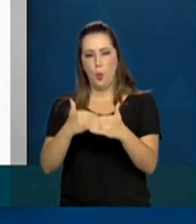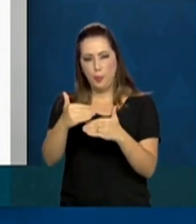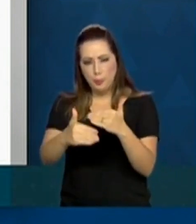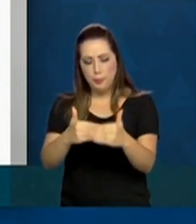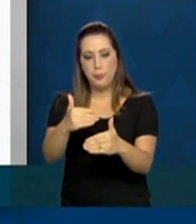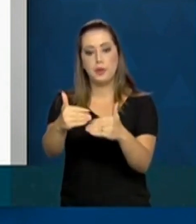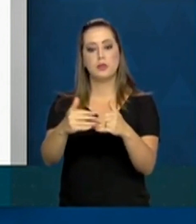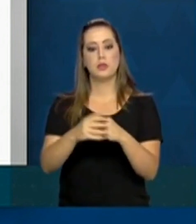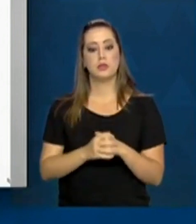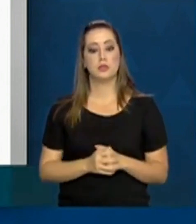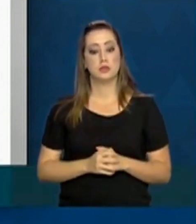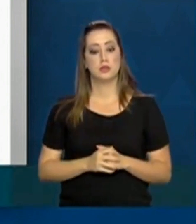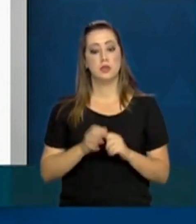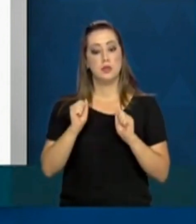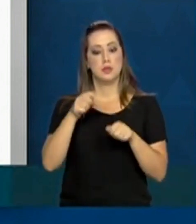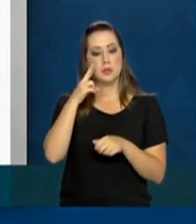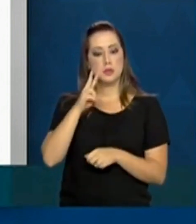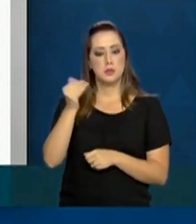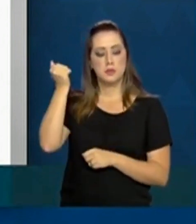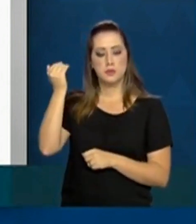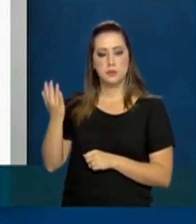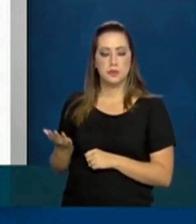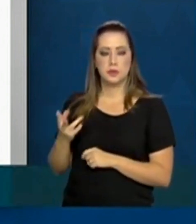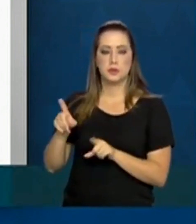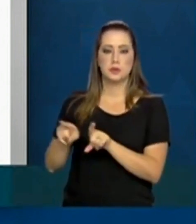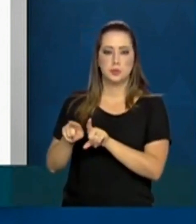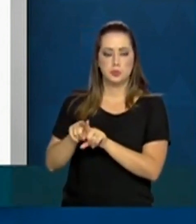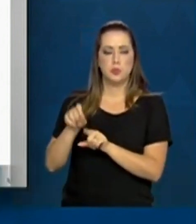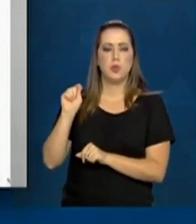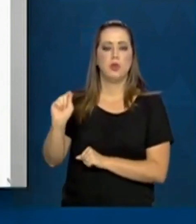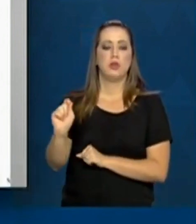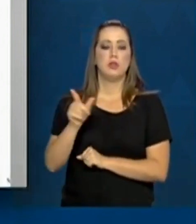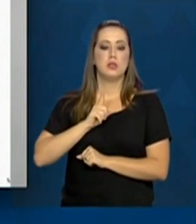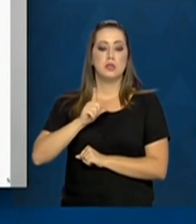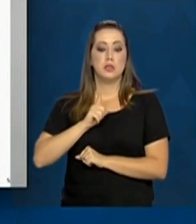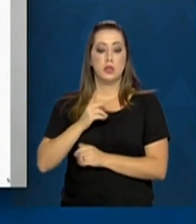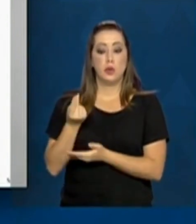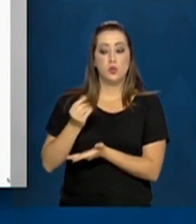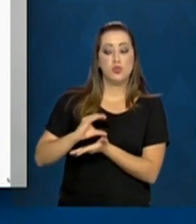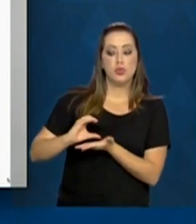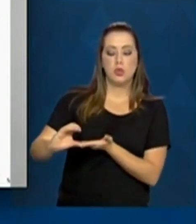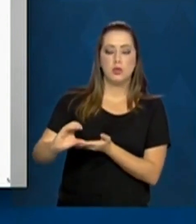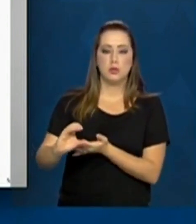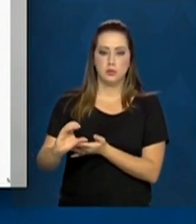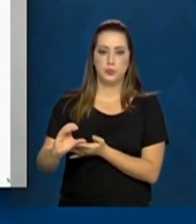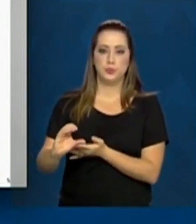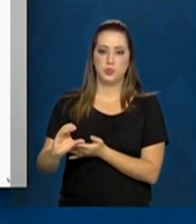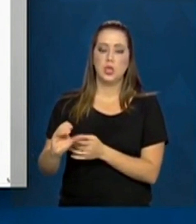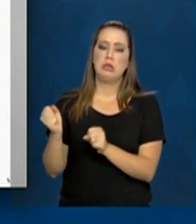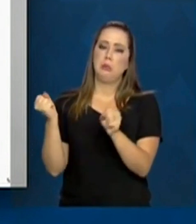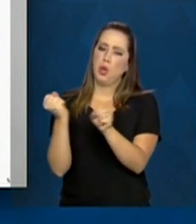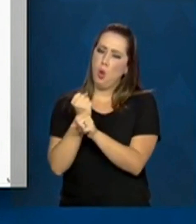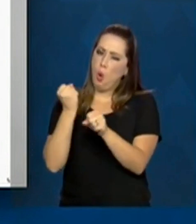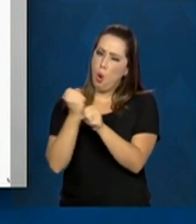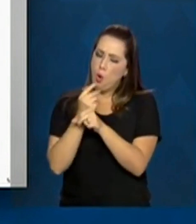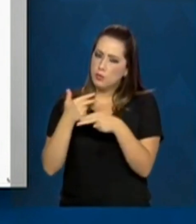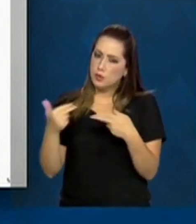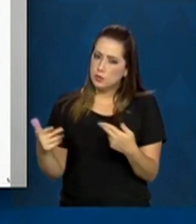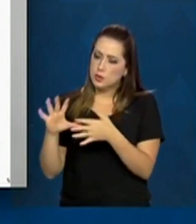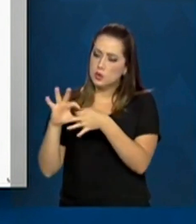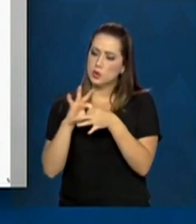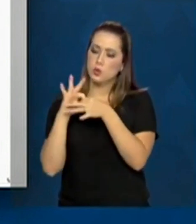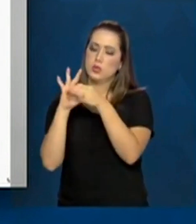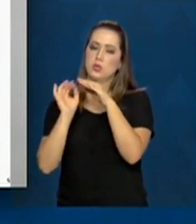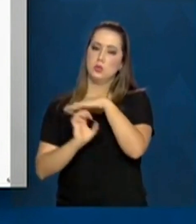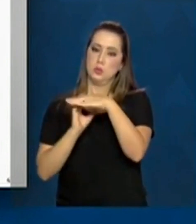do ProBrasil, os senhores podem observar na frente que tem o investimento e sim obras públicas e parcerias